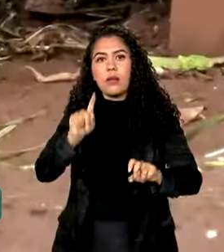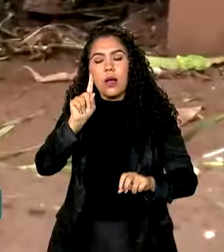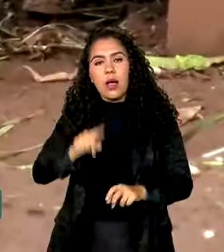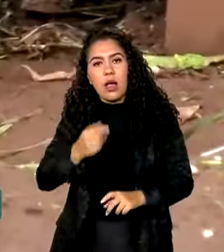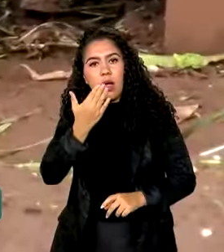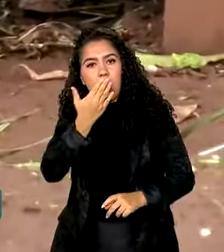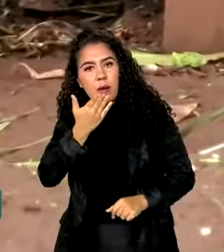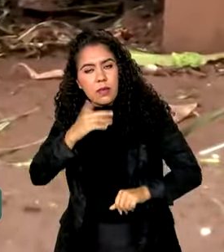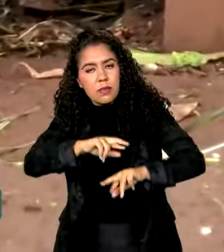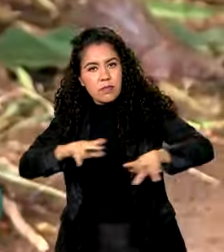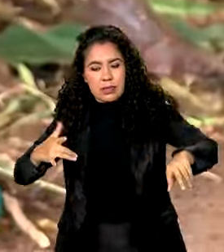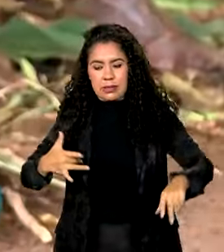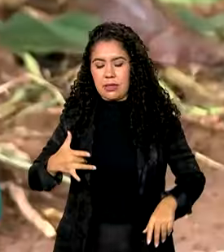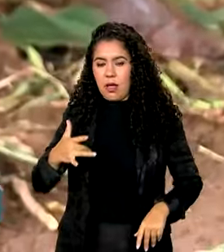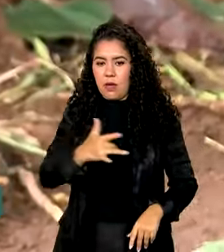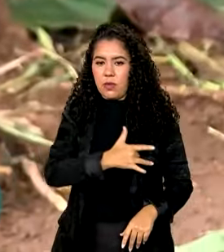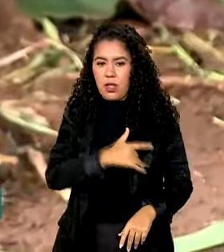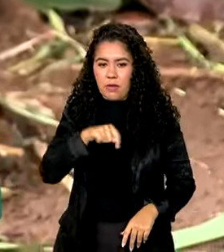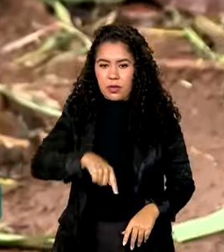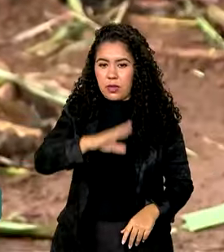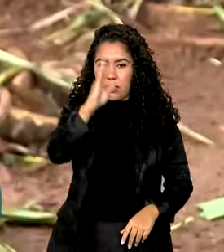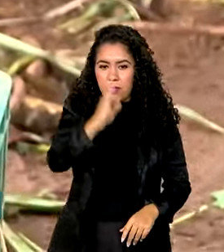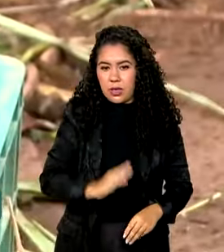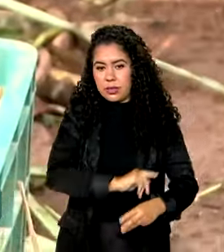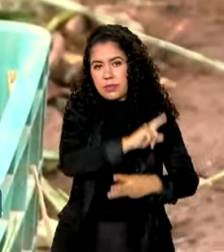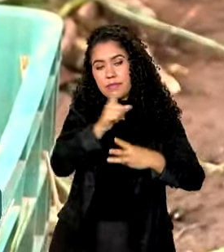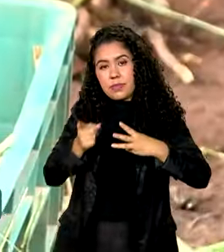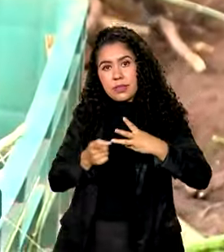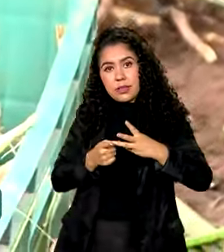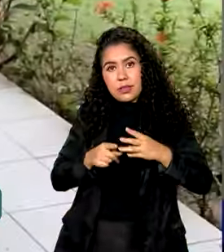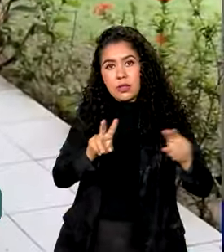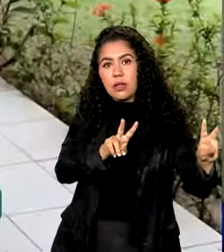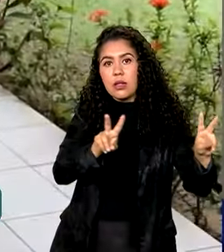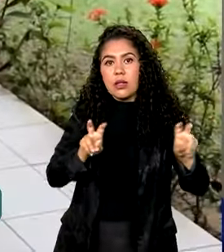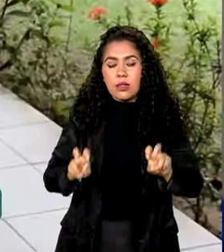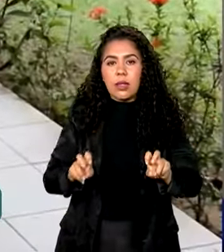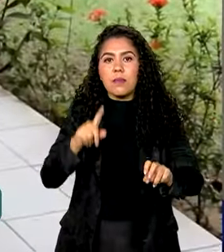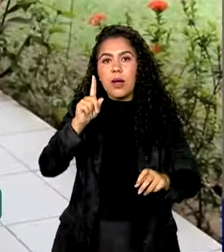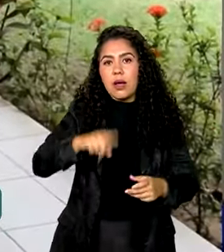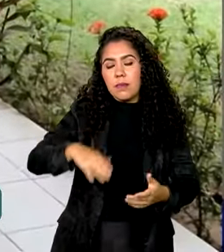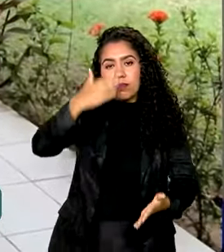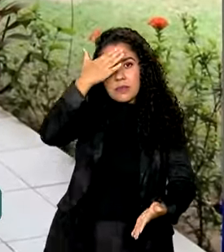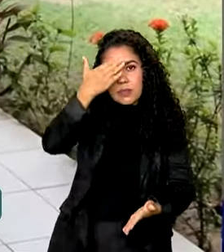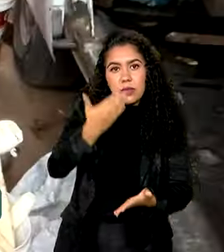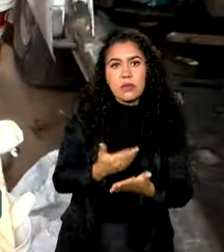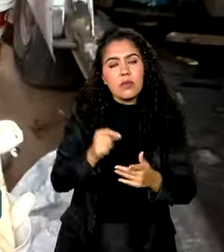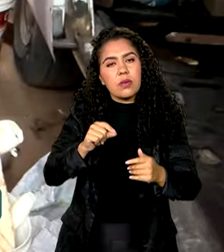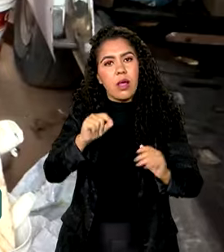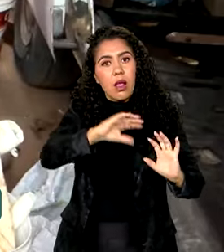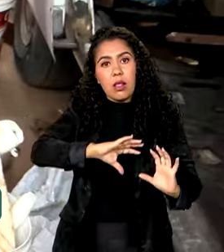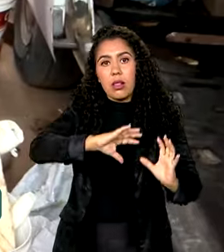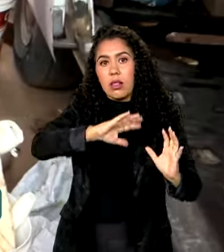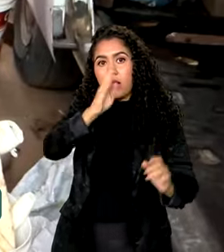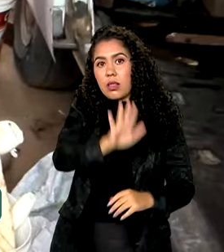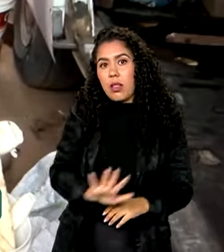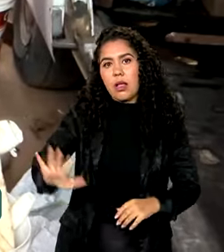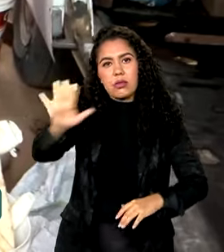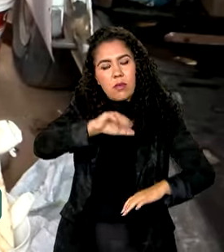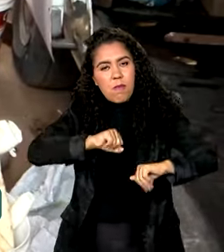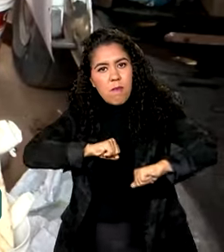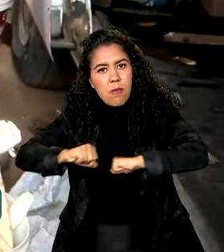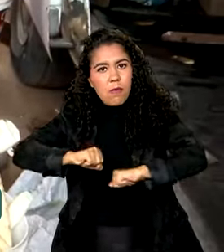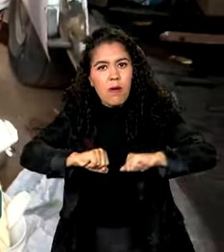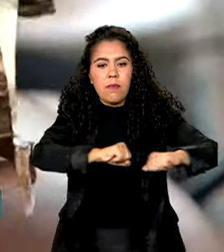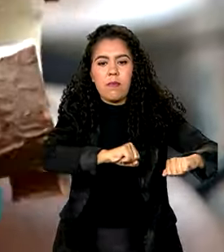alimentos adequados e saudáveis no Brasil. No eixo três, é uma aposta, uma grande mobilização nacional, na mobilização dos governos